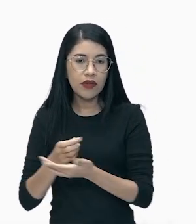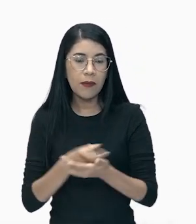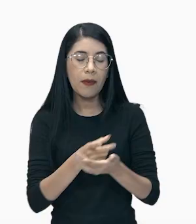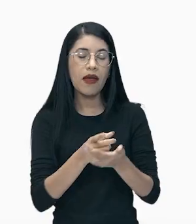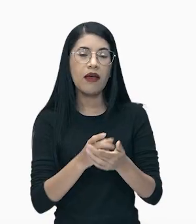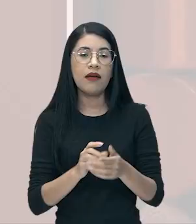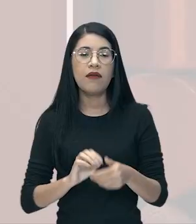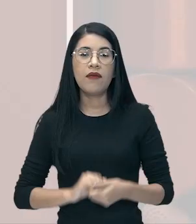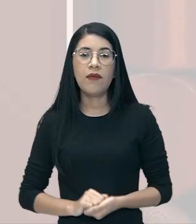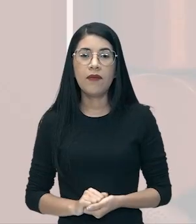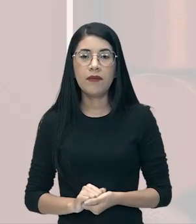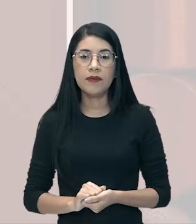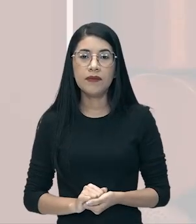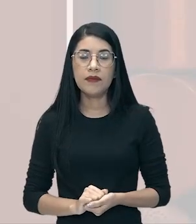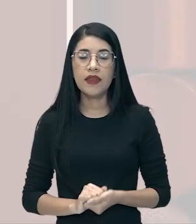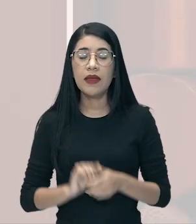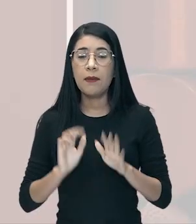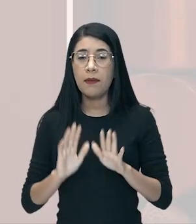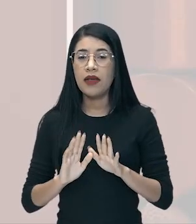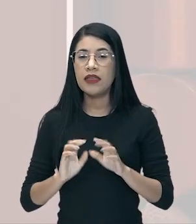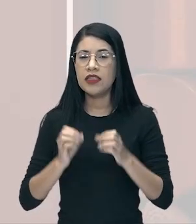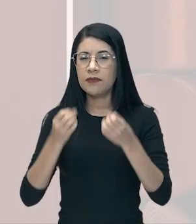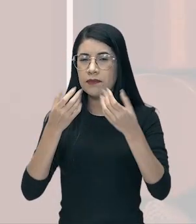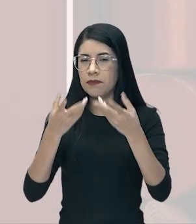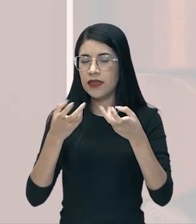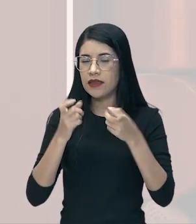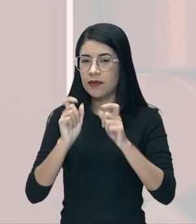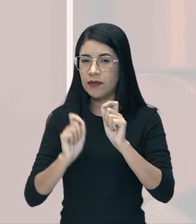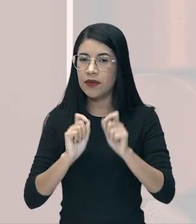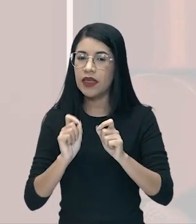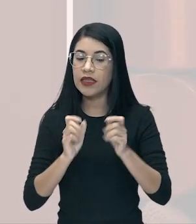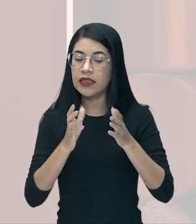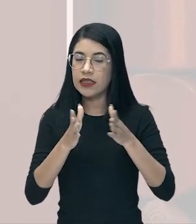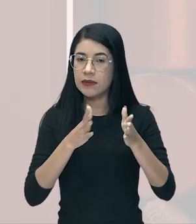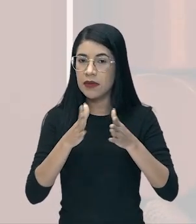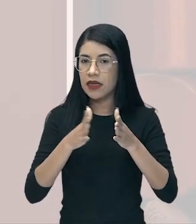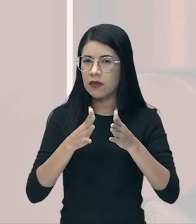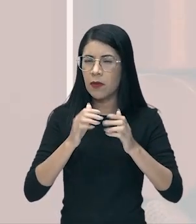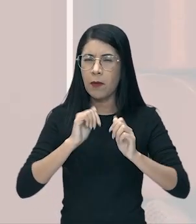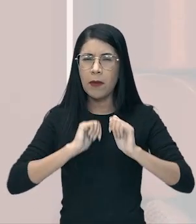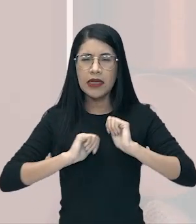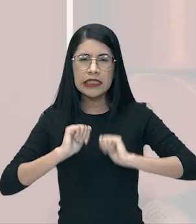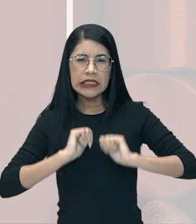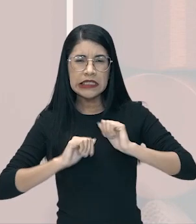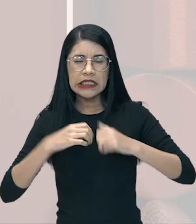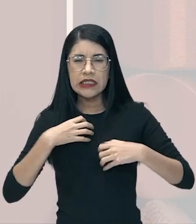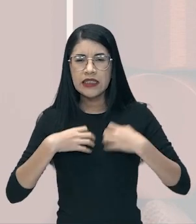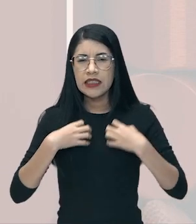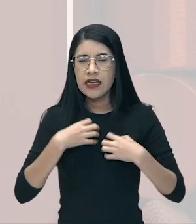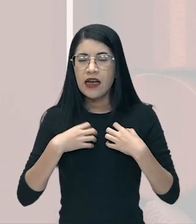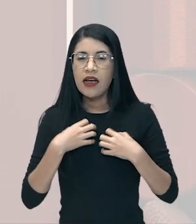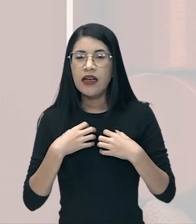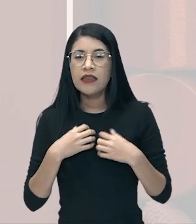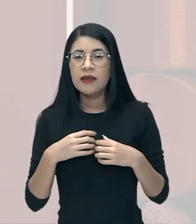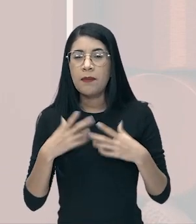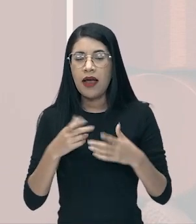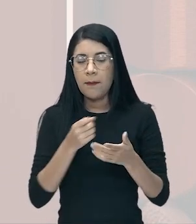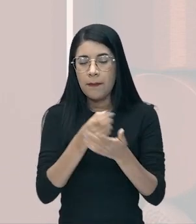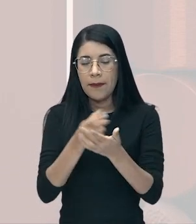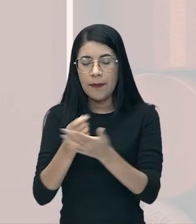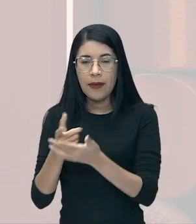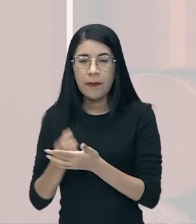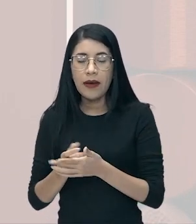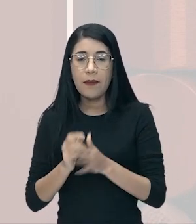frenético. Então, a gente está vendo que nesse momento existia uma grande euforia do consumismo, mas prestem atenção, tá, gente?